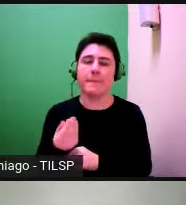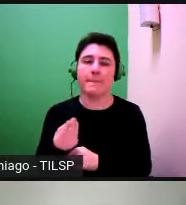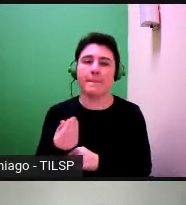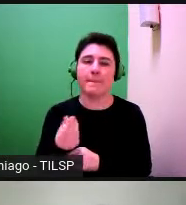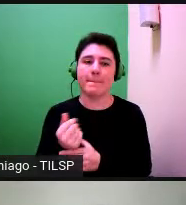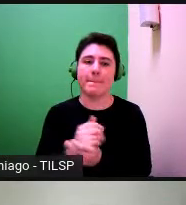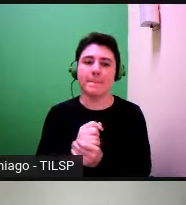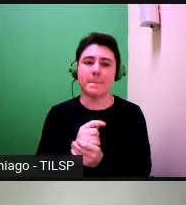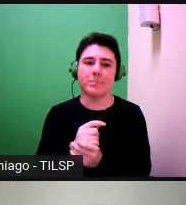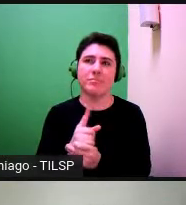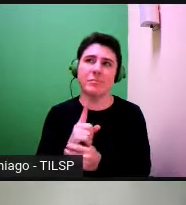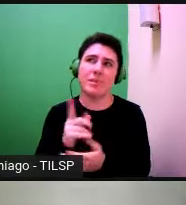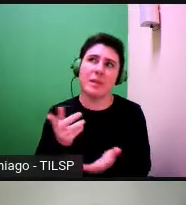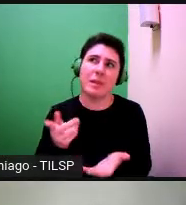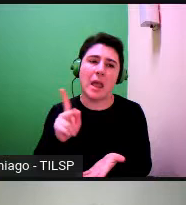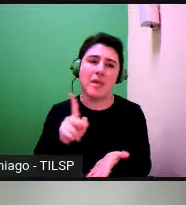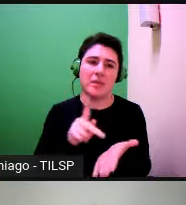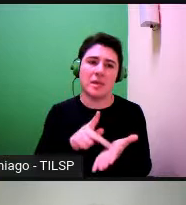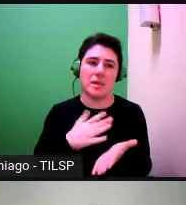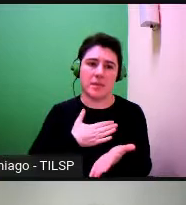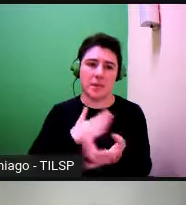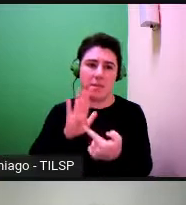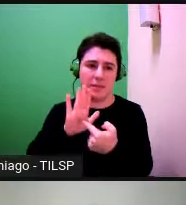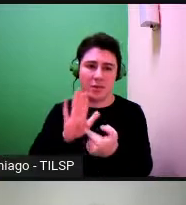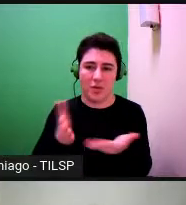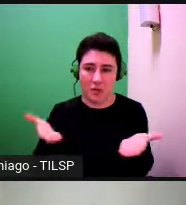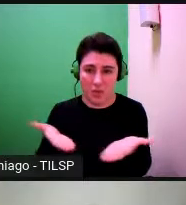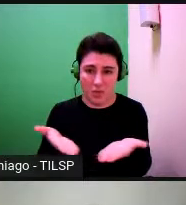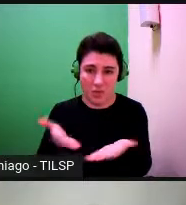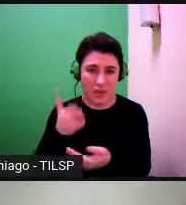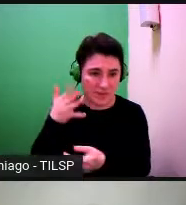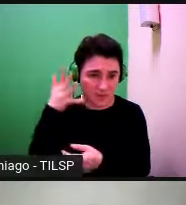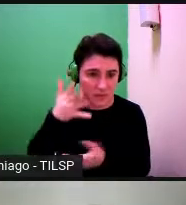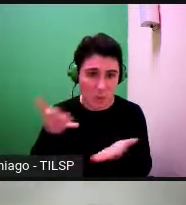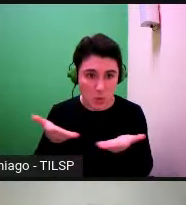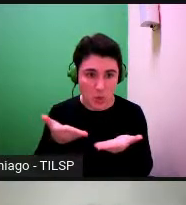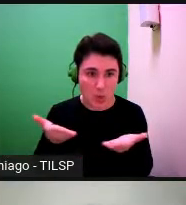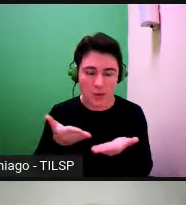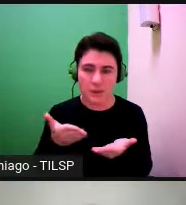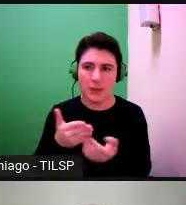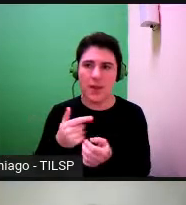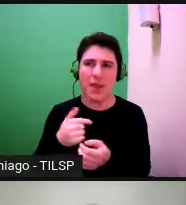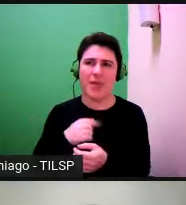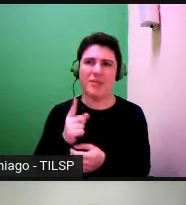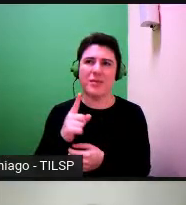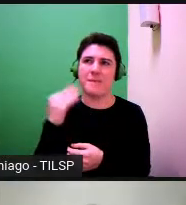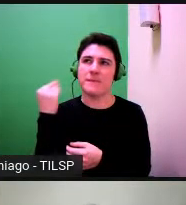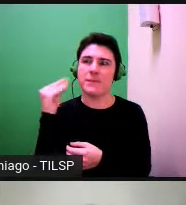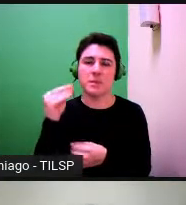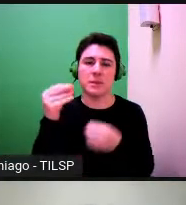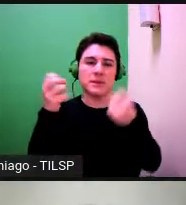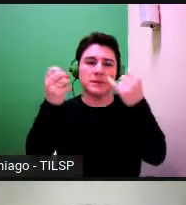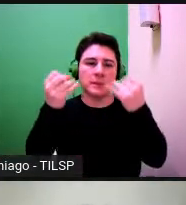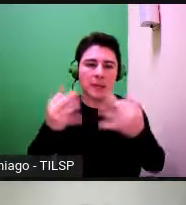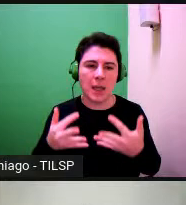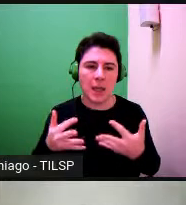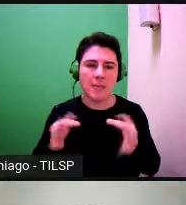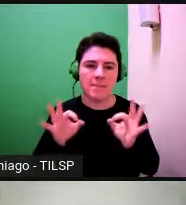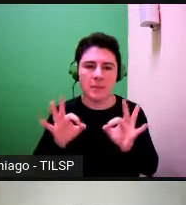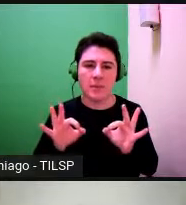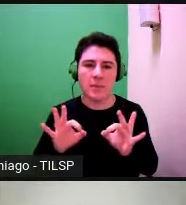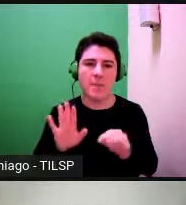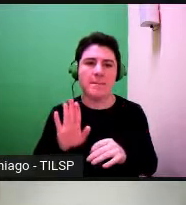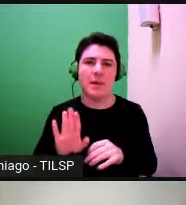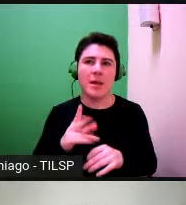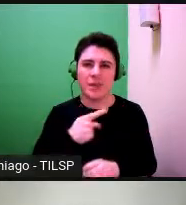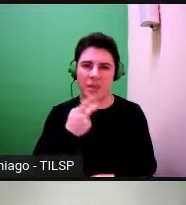é verdade que eu na minha apresentação nesta apresentação de hoje não explicitei um aspecto que vou dizer agora que tem a ver